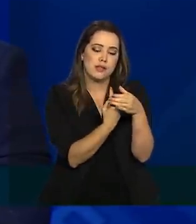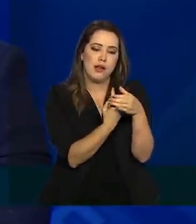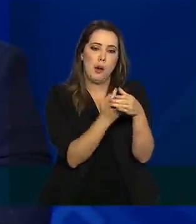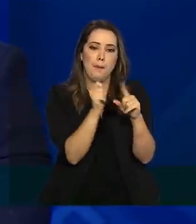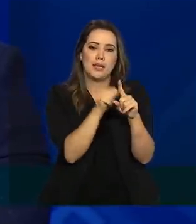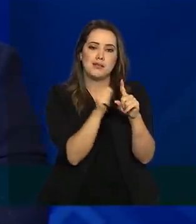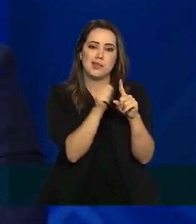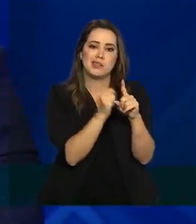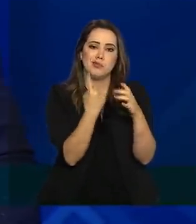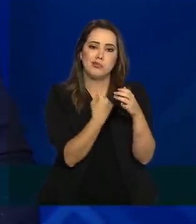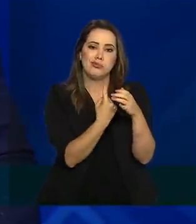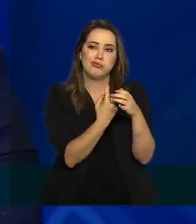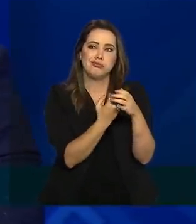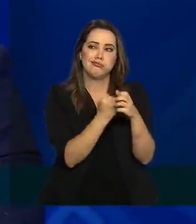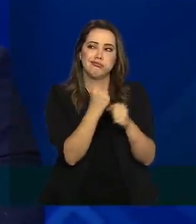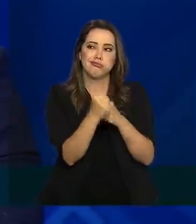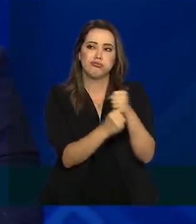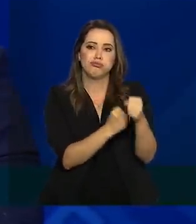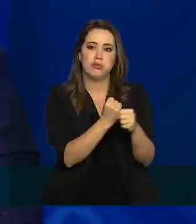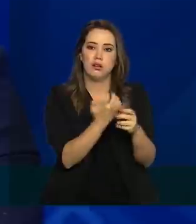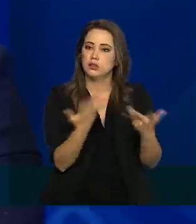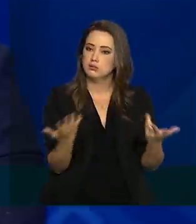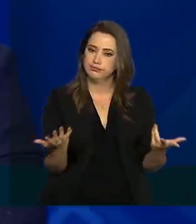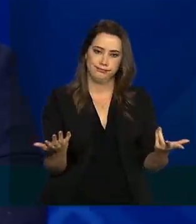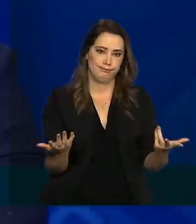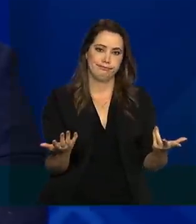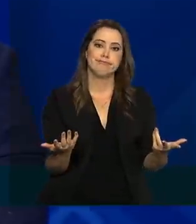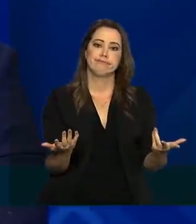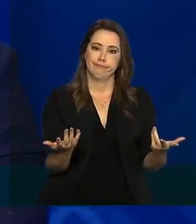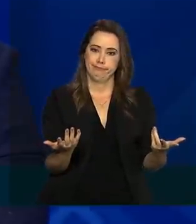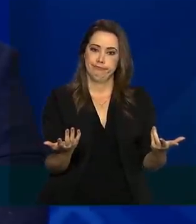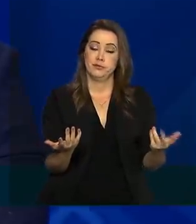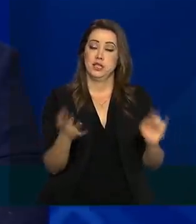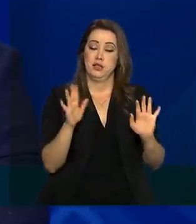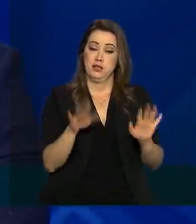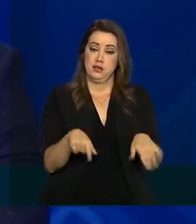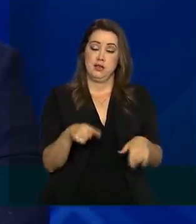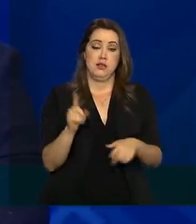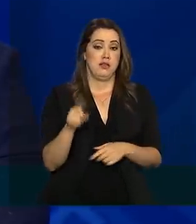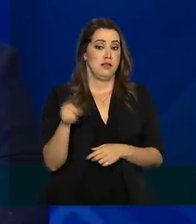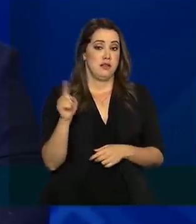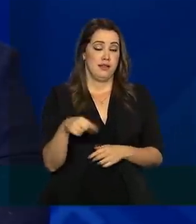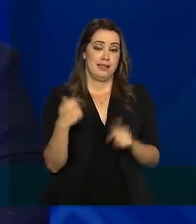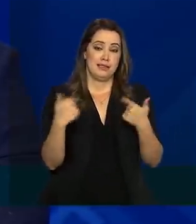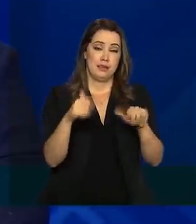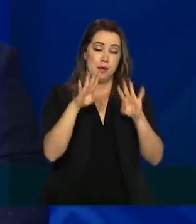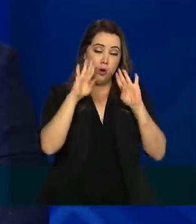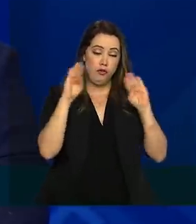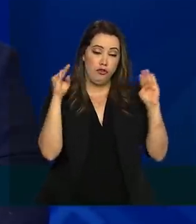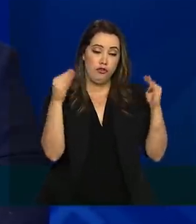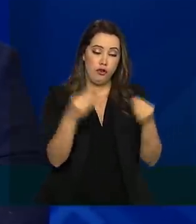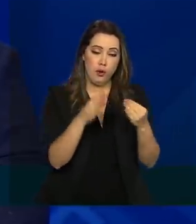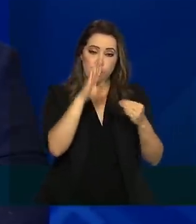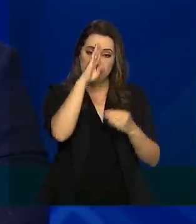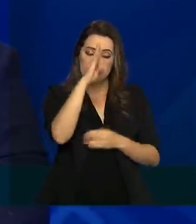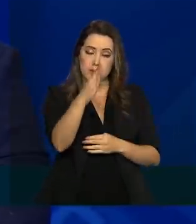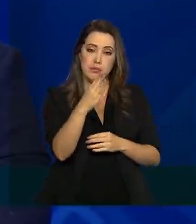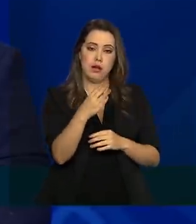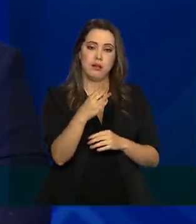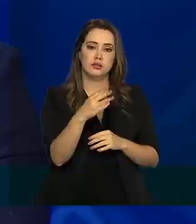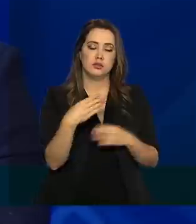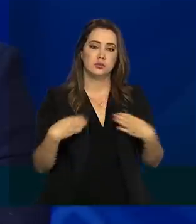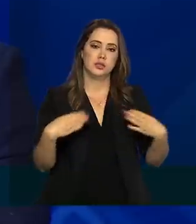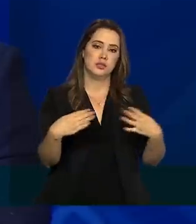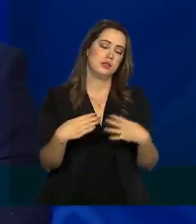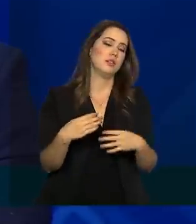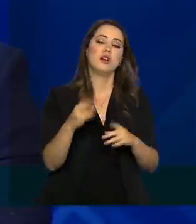o que está até anos dependentes da descoberta ou não de uma vacina, então é a ação principal do Ministério proteger